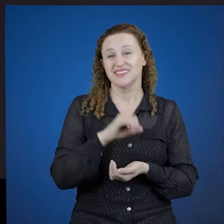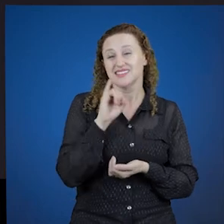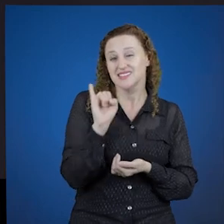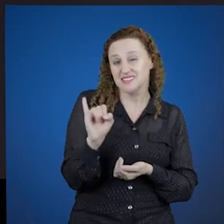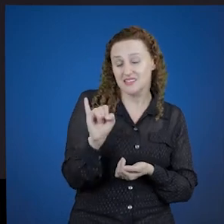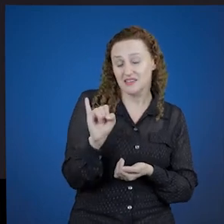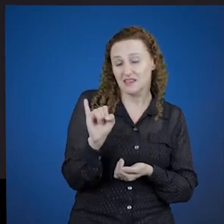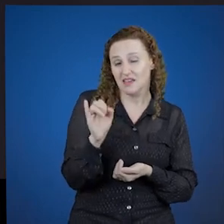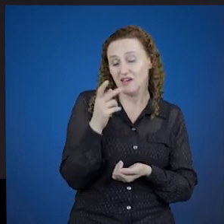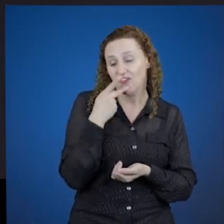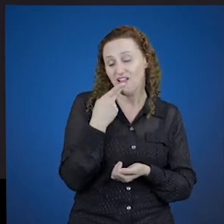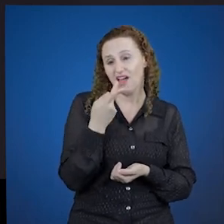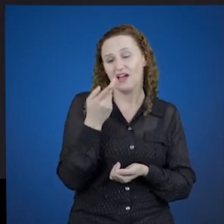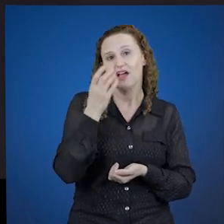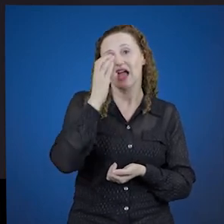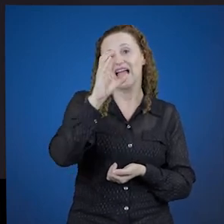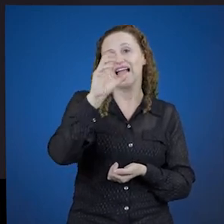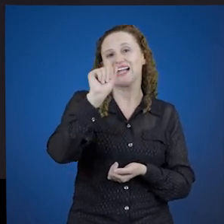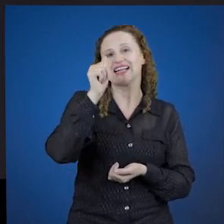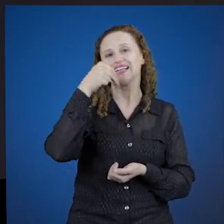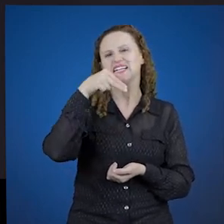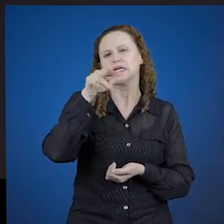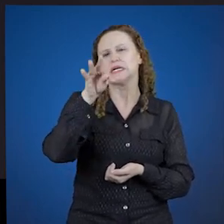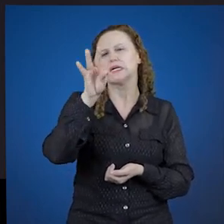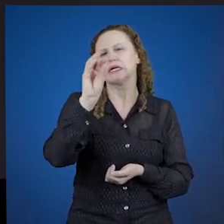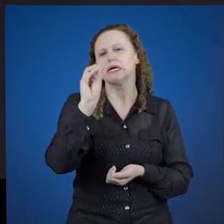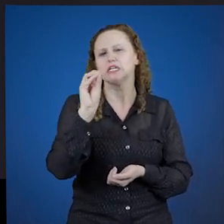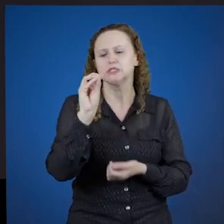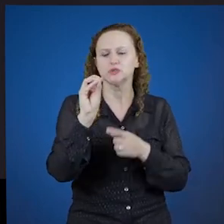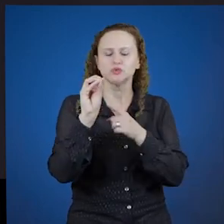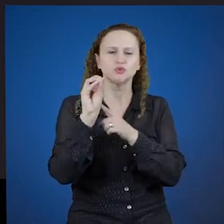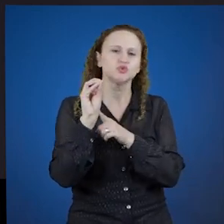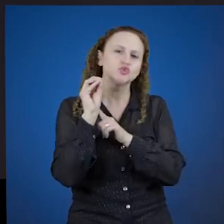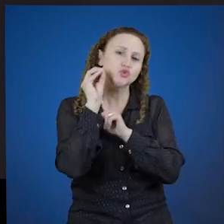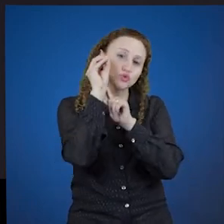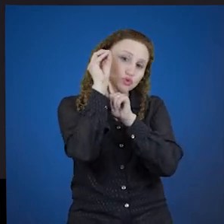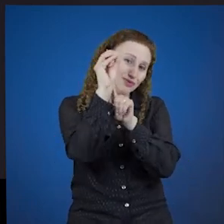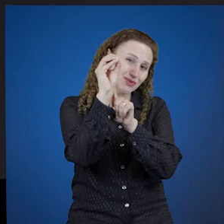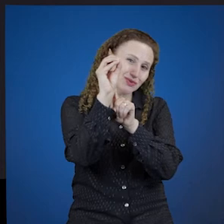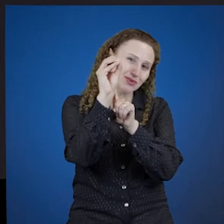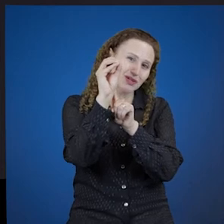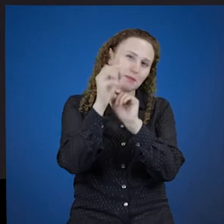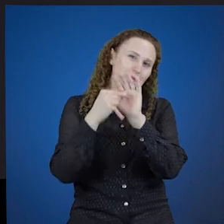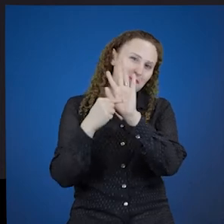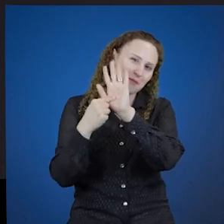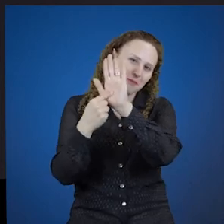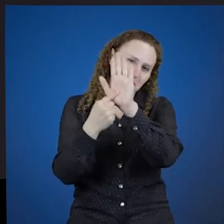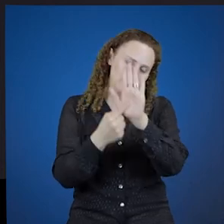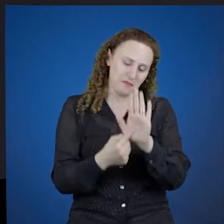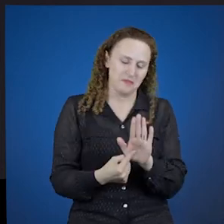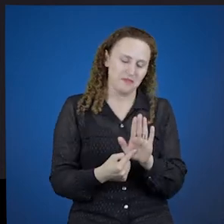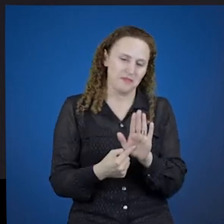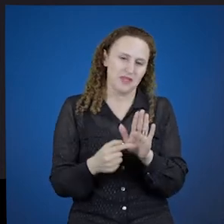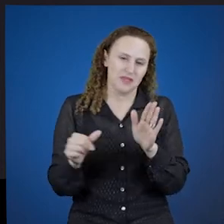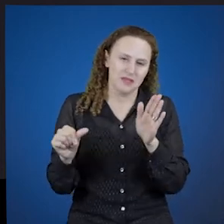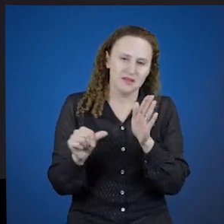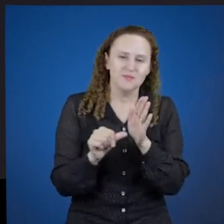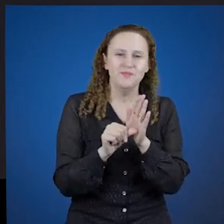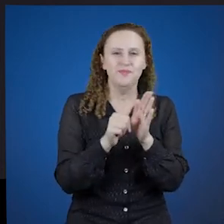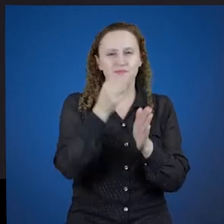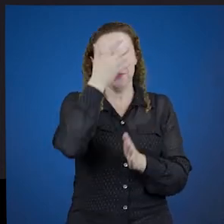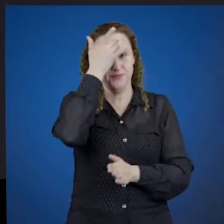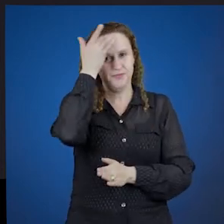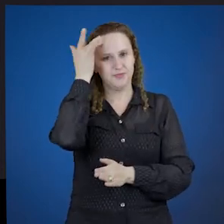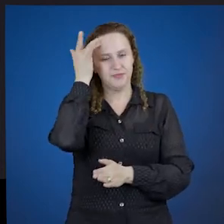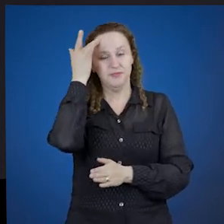eu disser canto, esse próprio o da desinência, ele já indica que está na